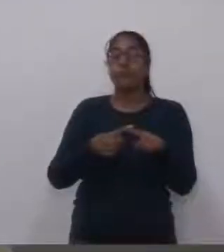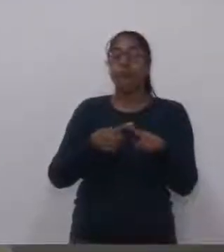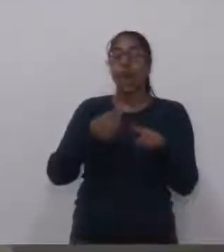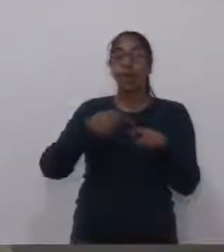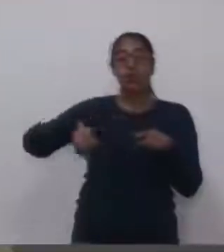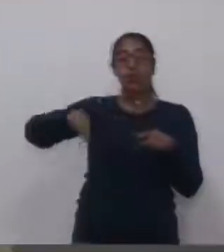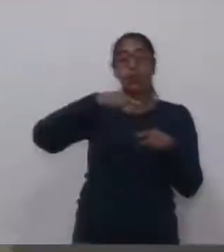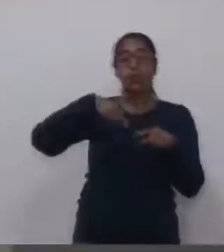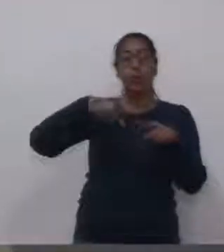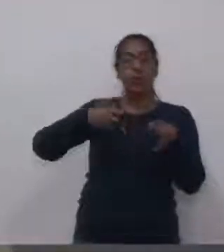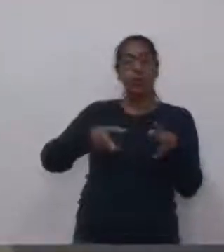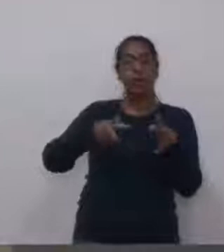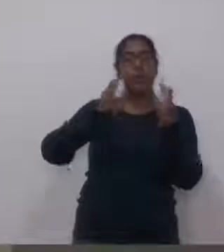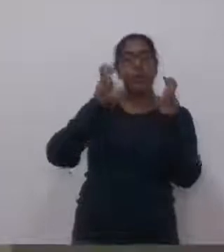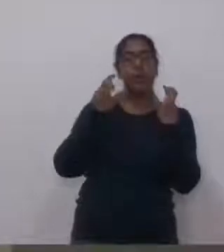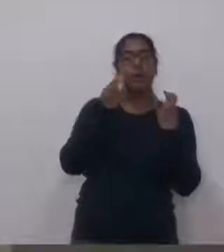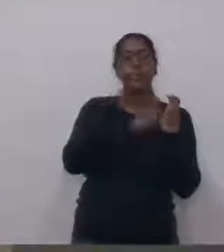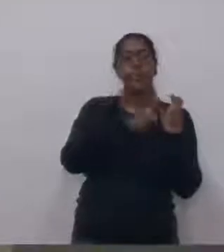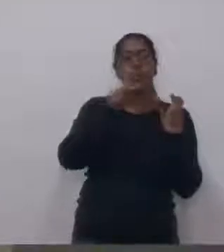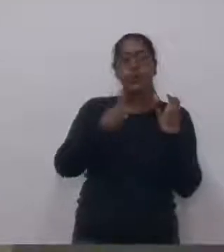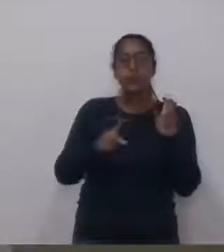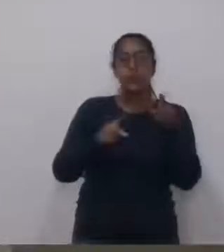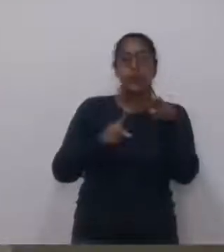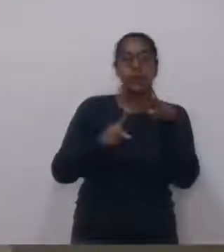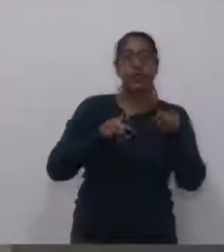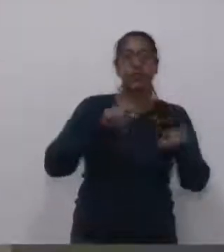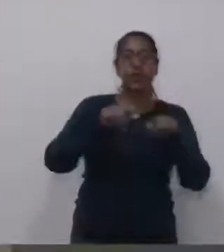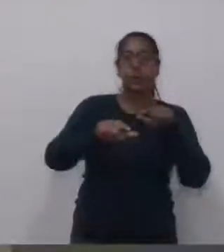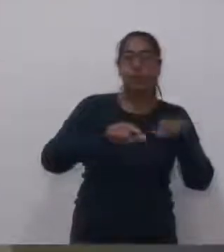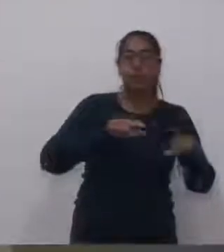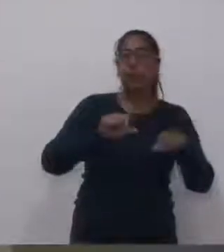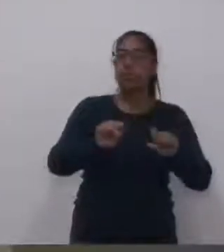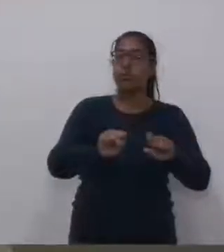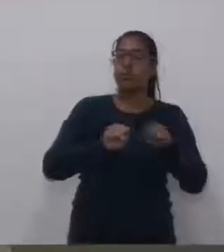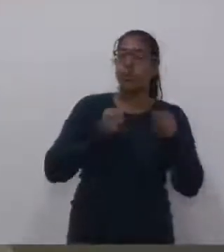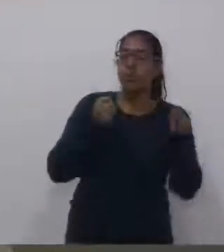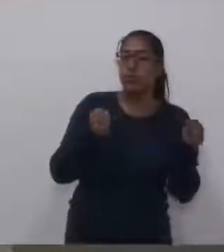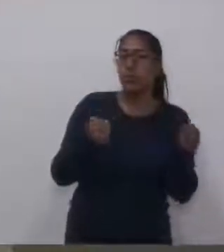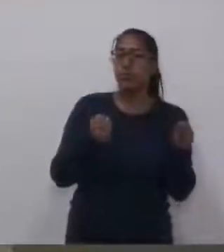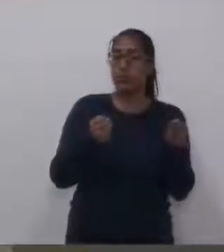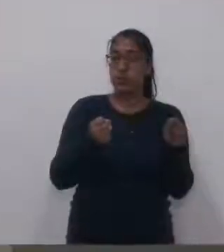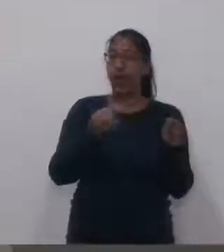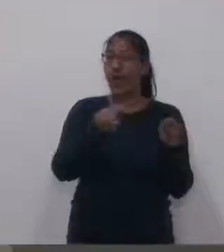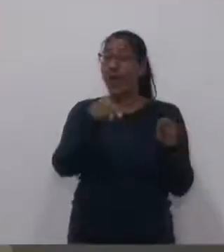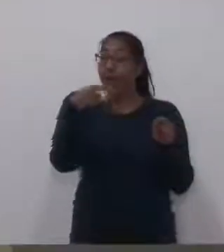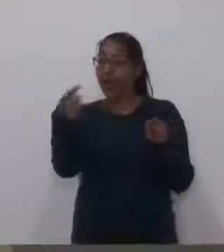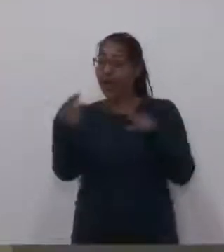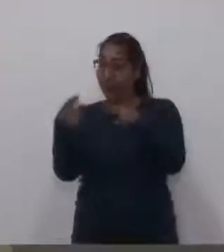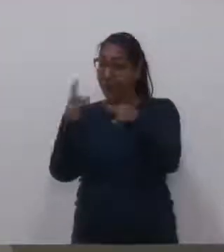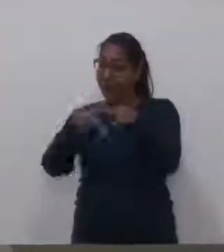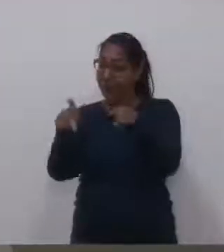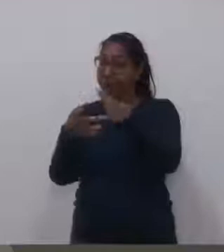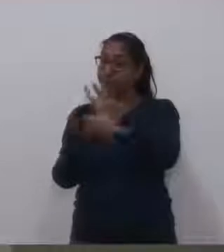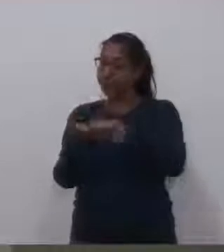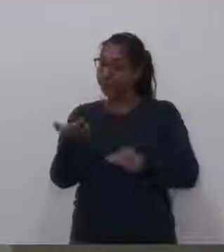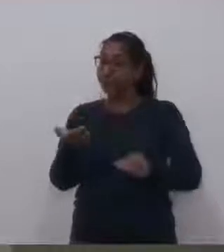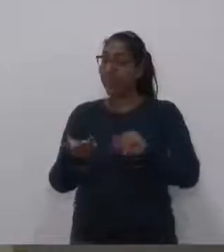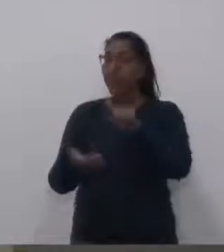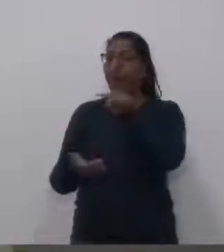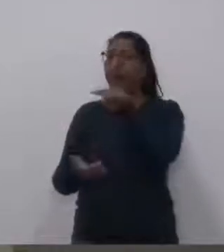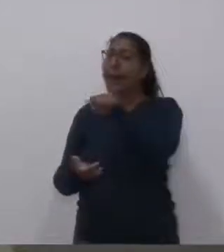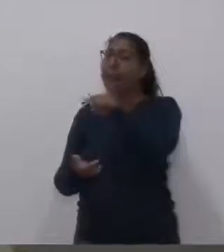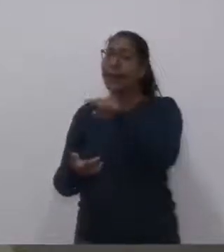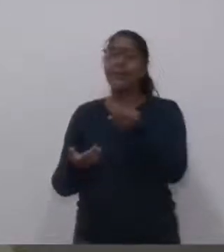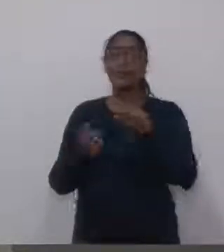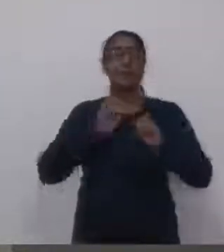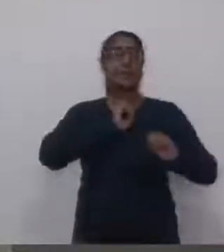eu, a maioria dos professores da cidade, que trabalham sério, que se dedicam, e no caso dela que vai além, né, vai muito além do que seria